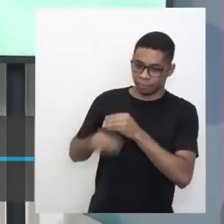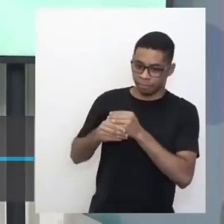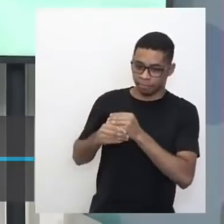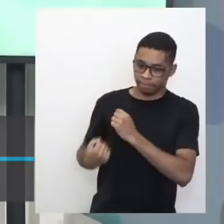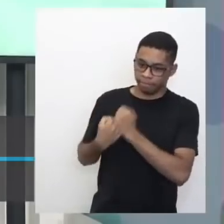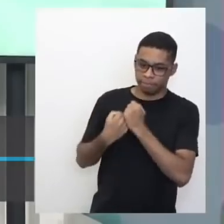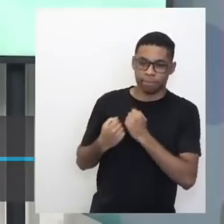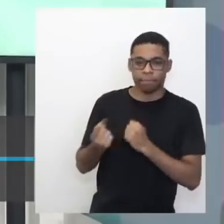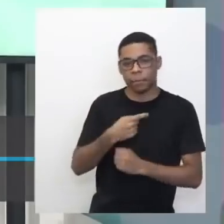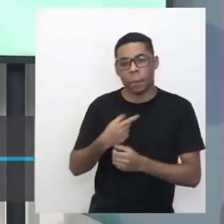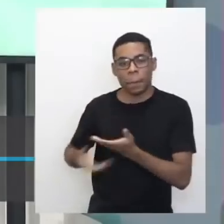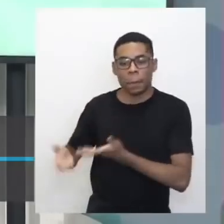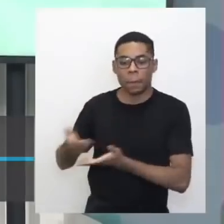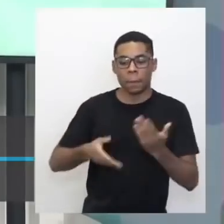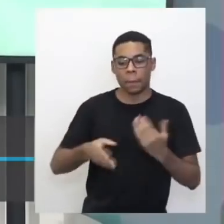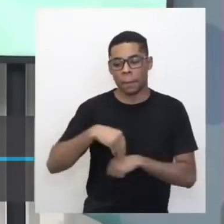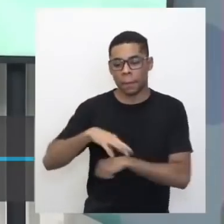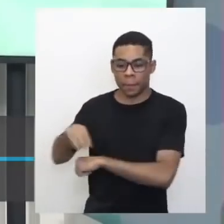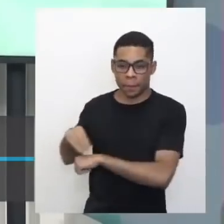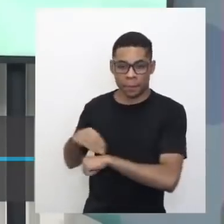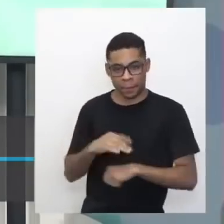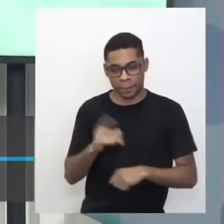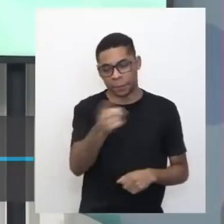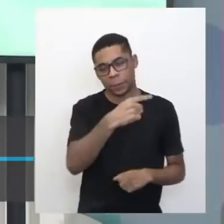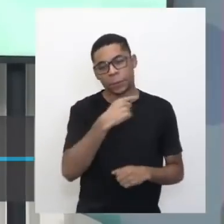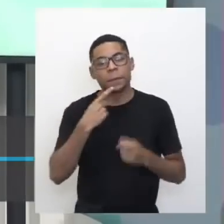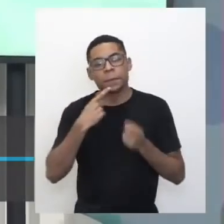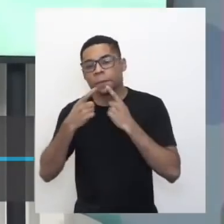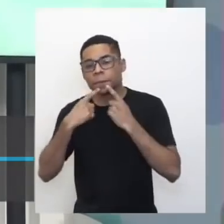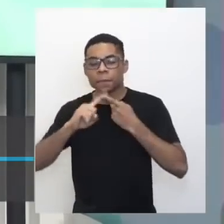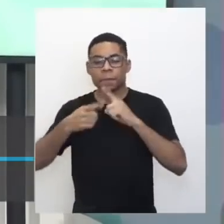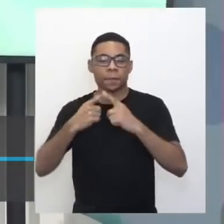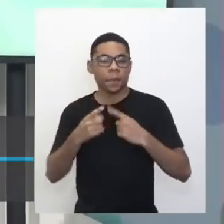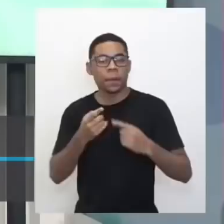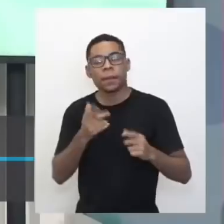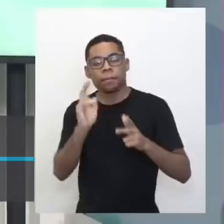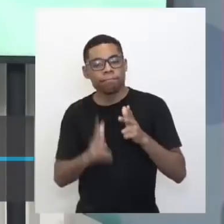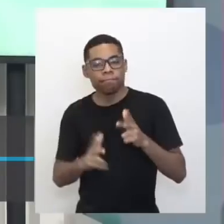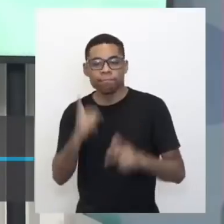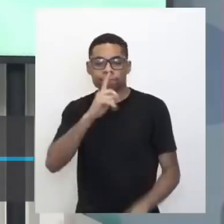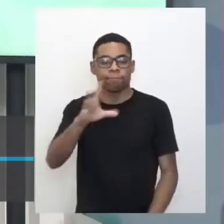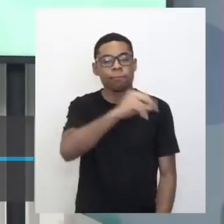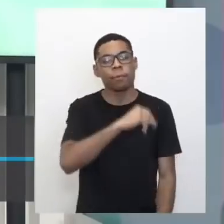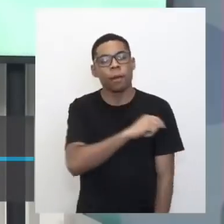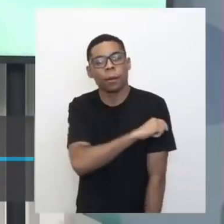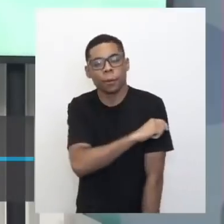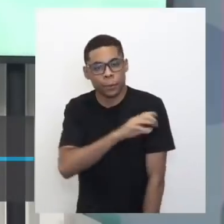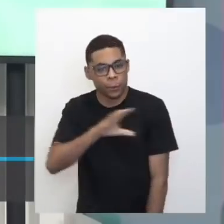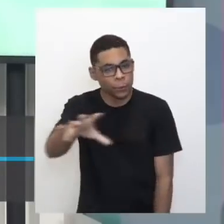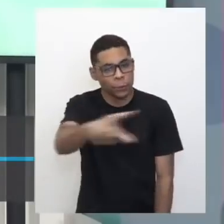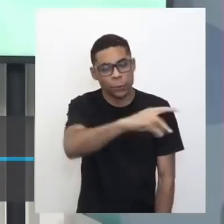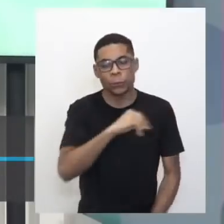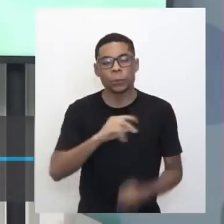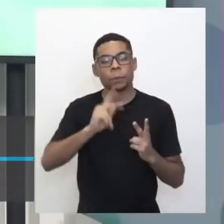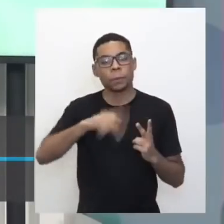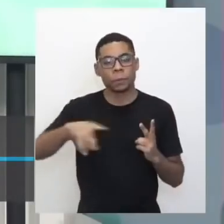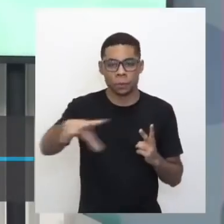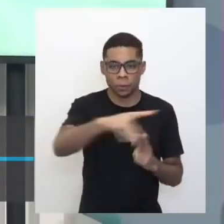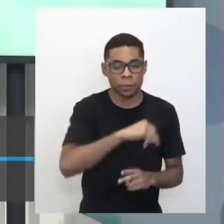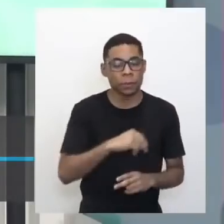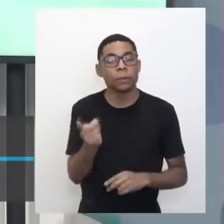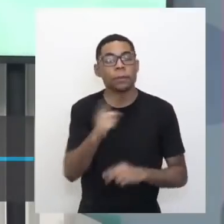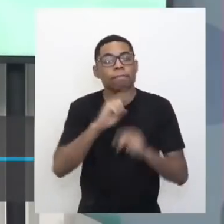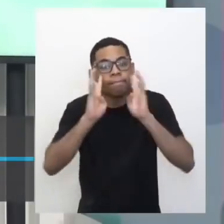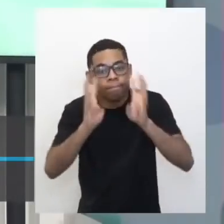mediação e falar com todo mundo com a rede, alunos, professores, ouvindo, problematizando,